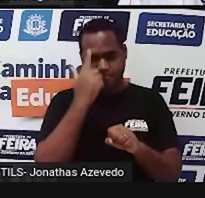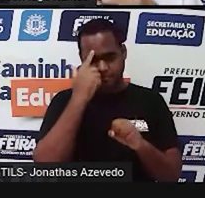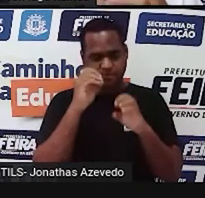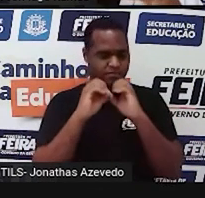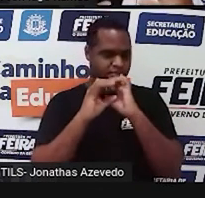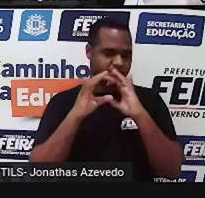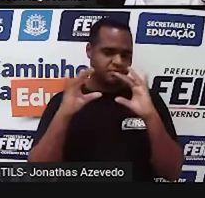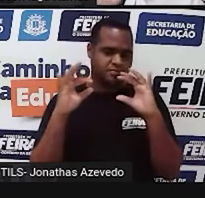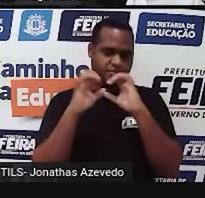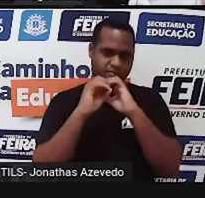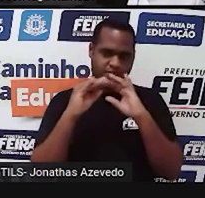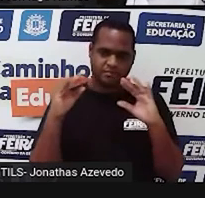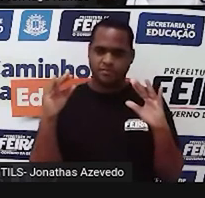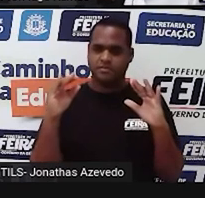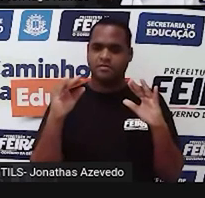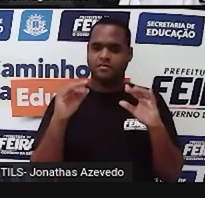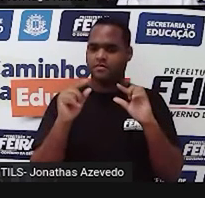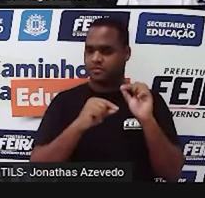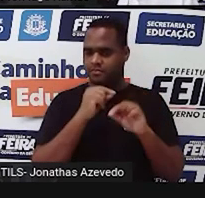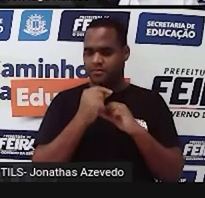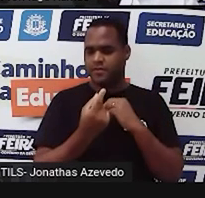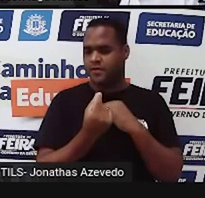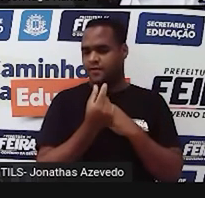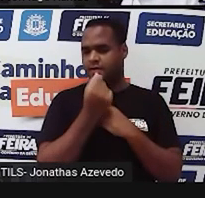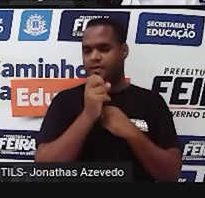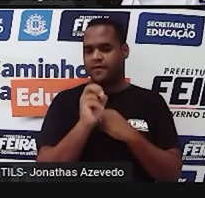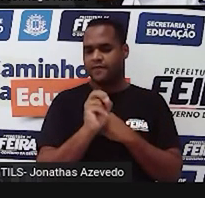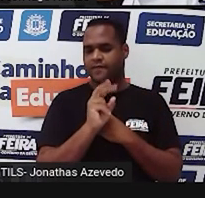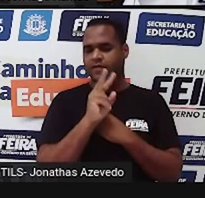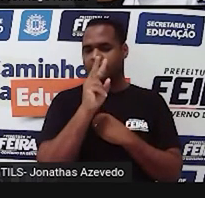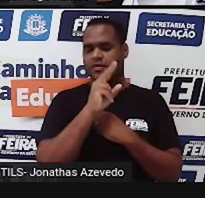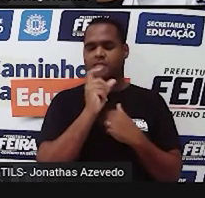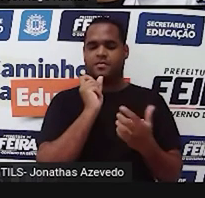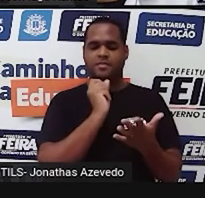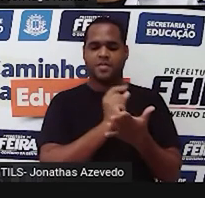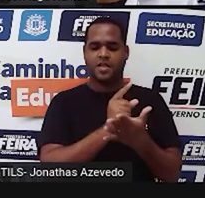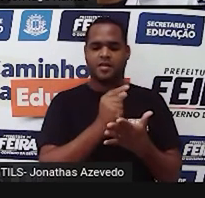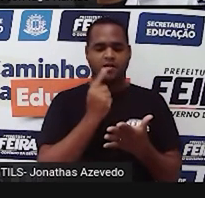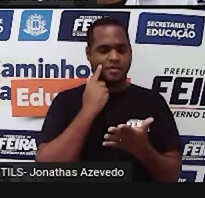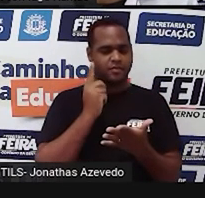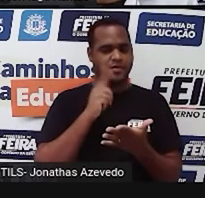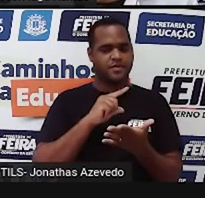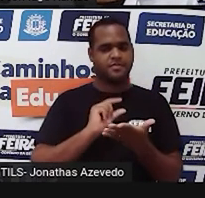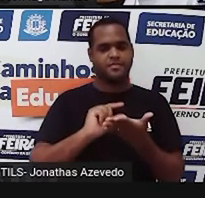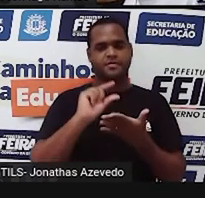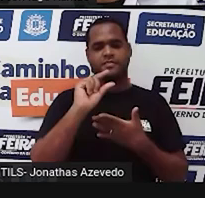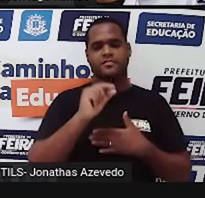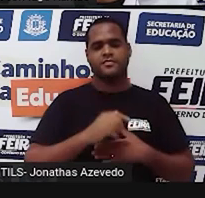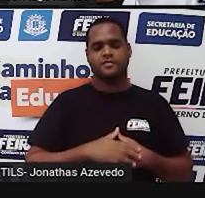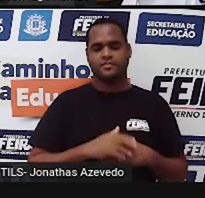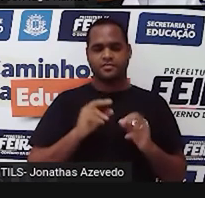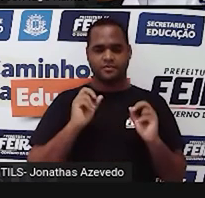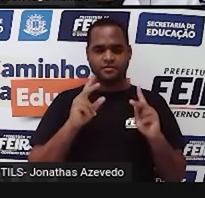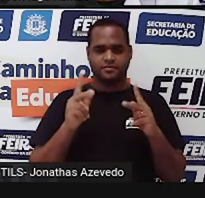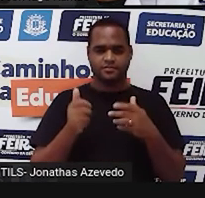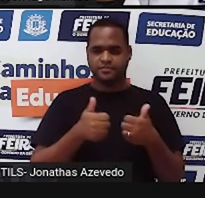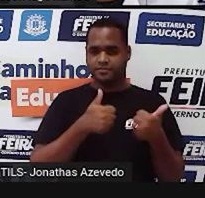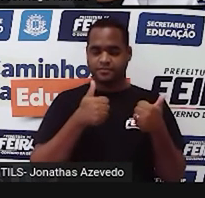o preço que você pagou pela quantidade que foi abastecida. Certo?